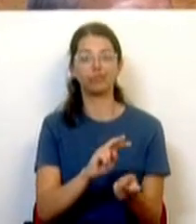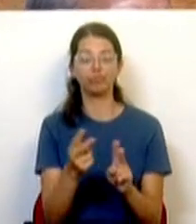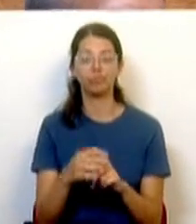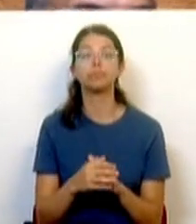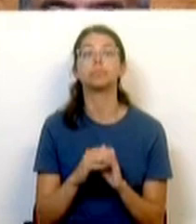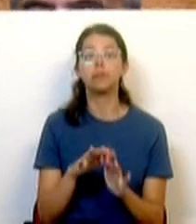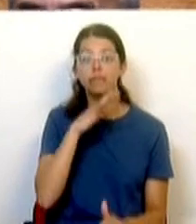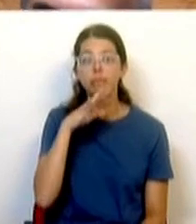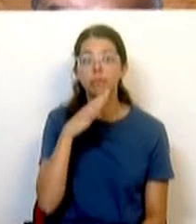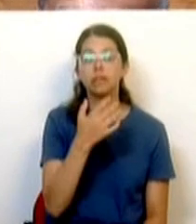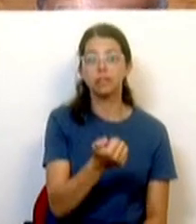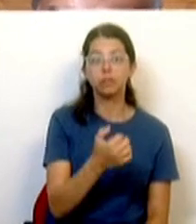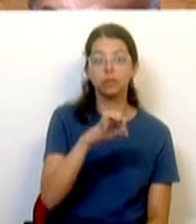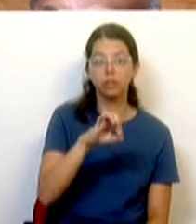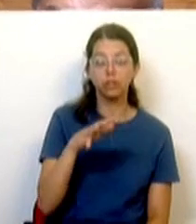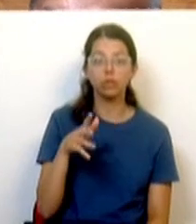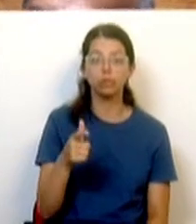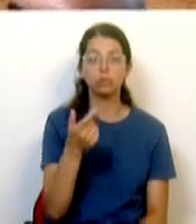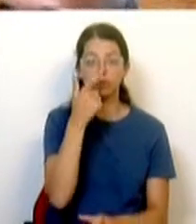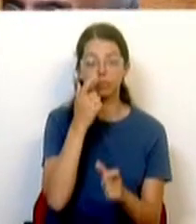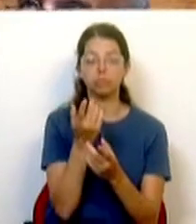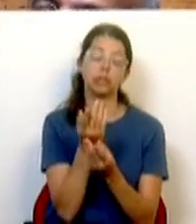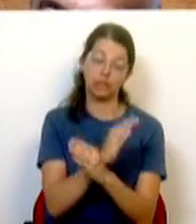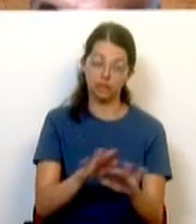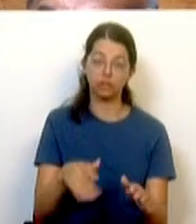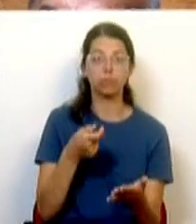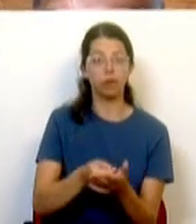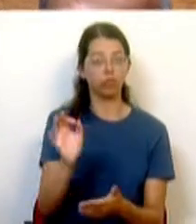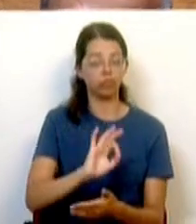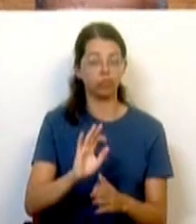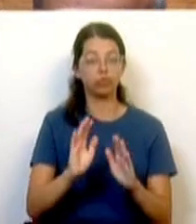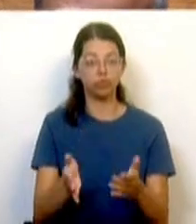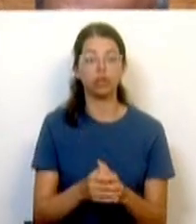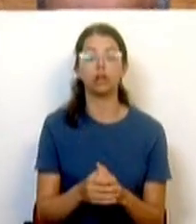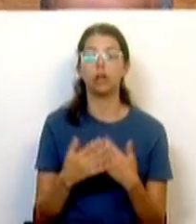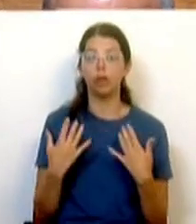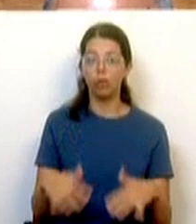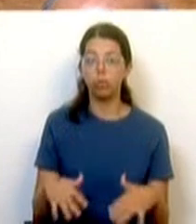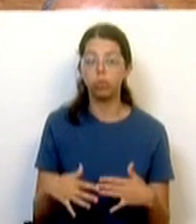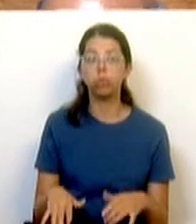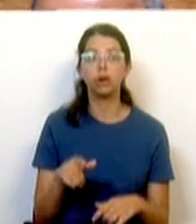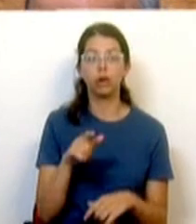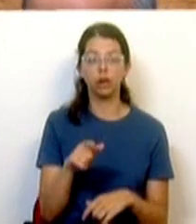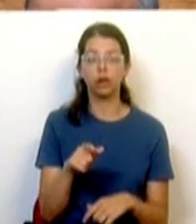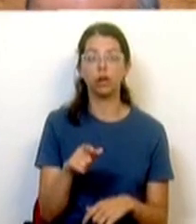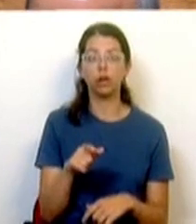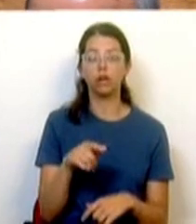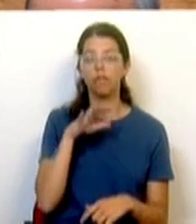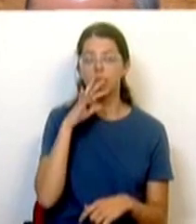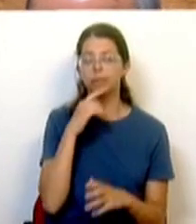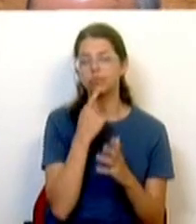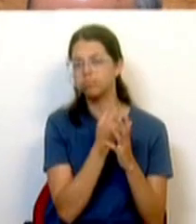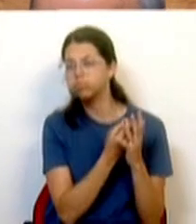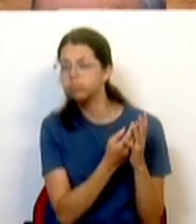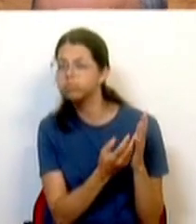As 58 mil crianças que já beneficiam da gratuidade estão a ajudar já um inúmero número de famílias